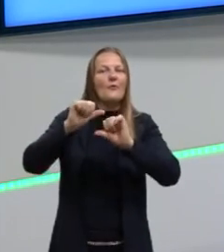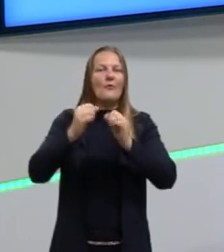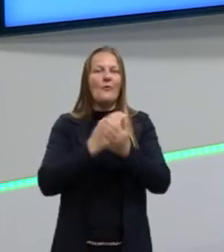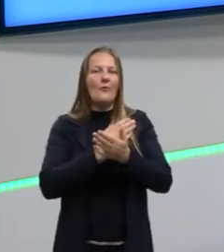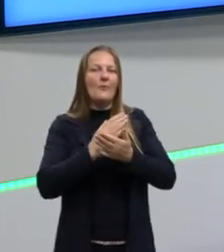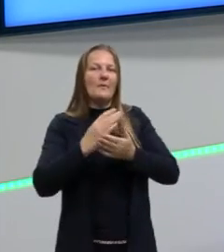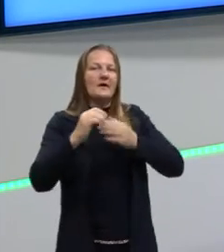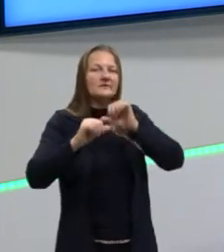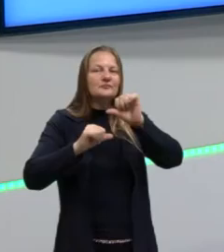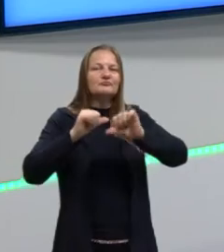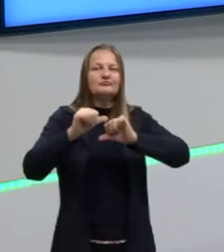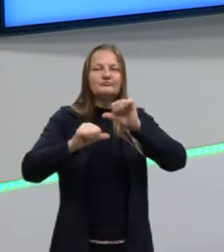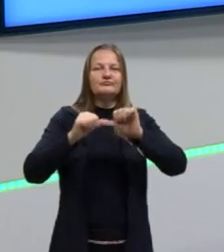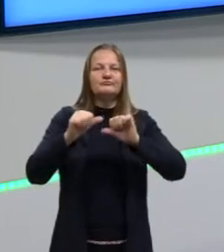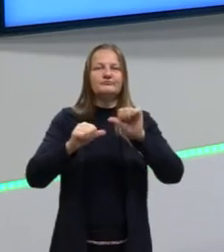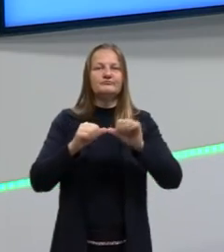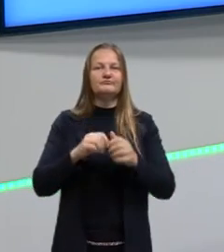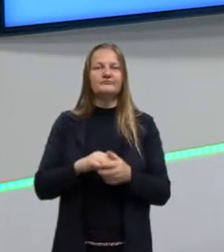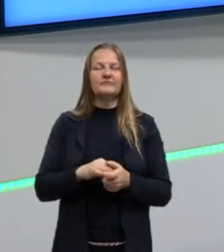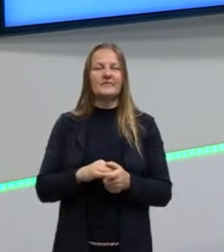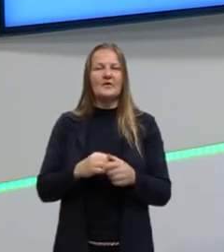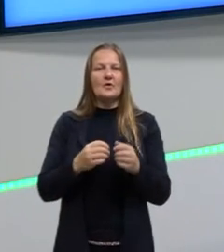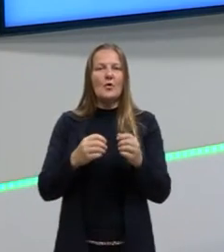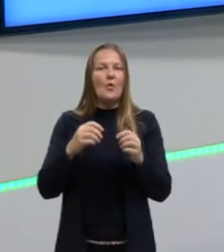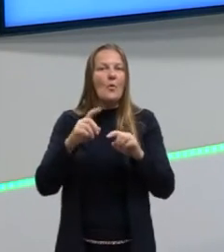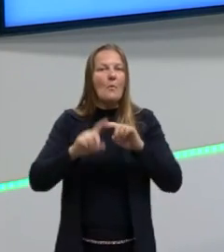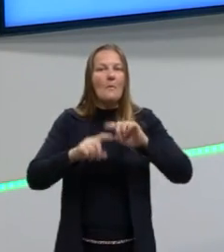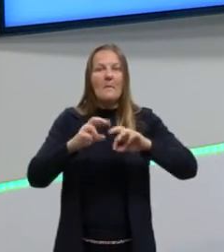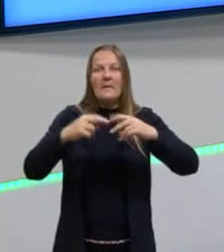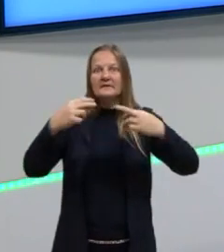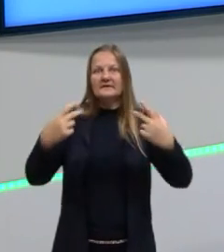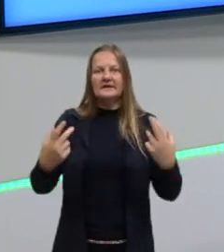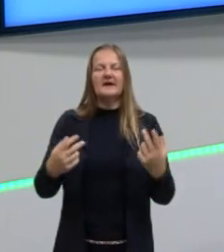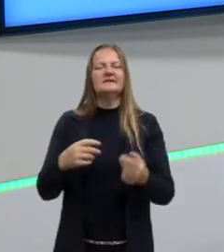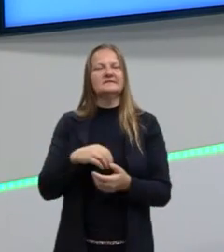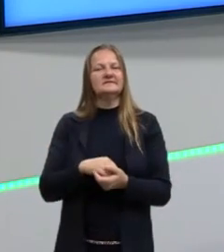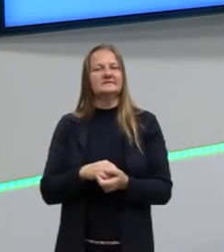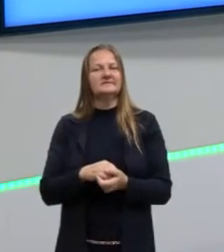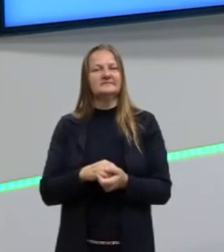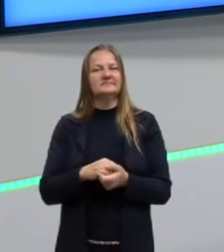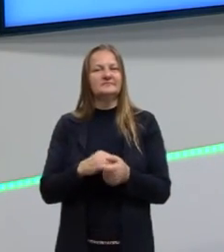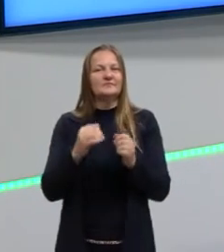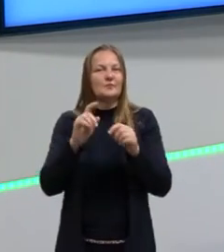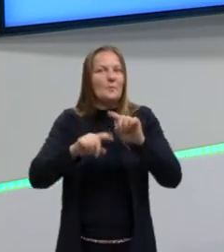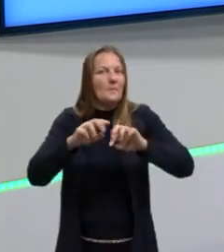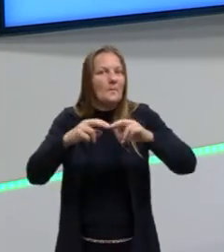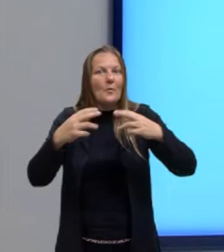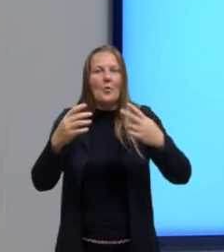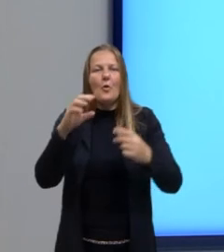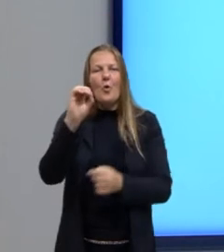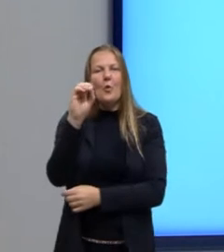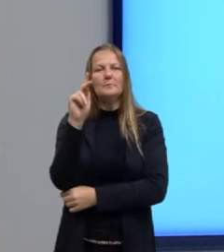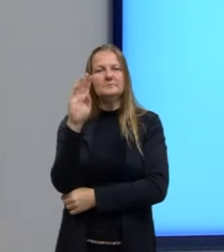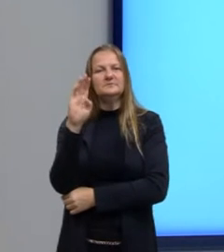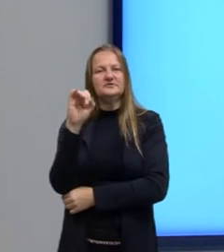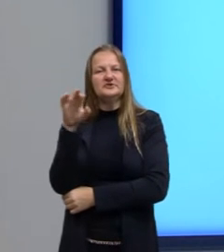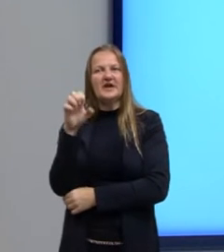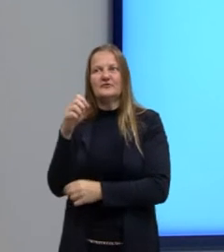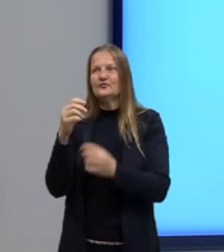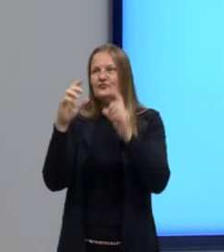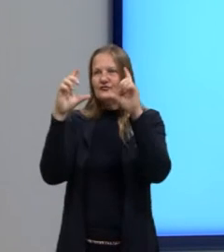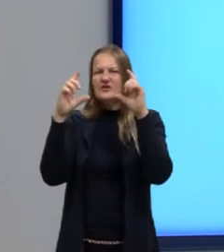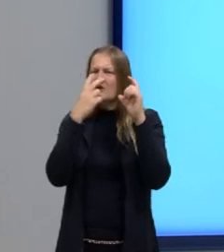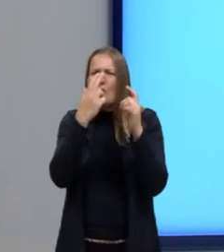a se encher de eletrodomésticos, a se encher de objetos, como a gente enxerga aqui nessa